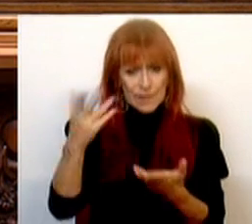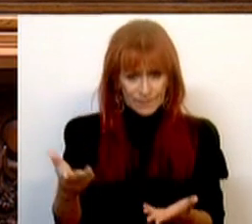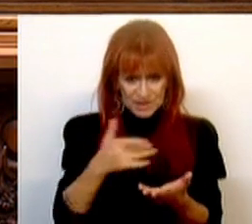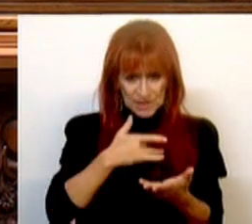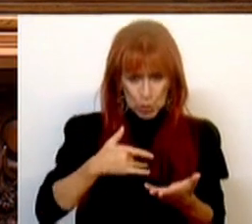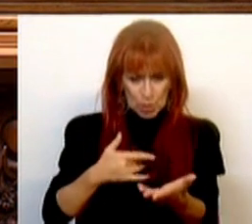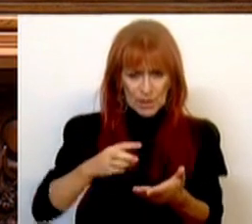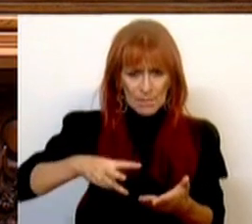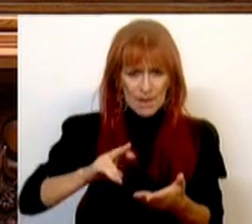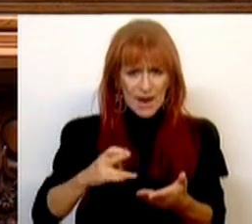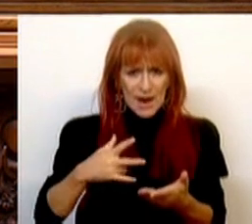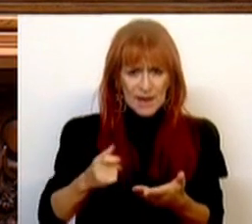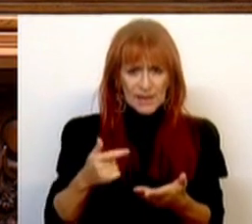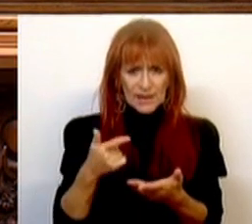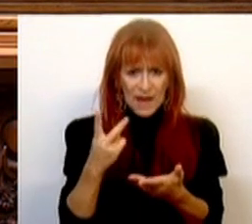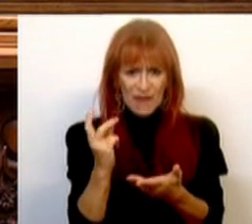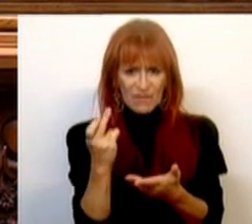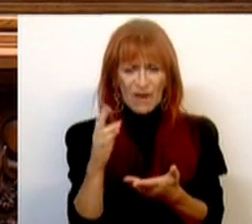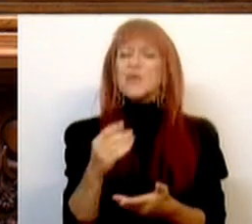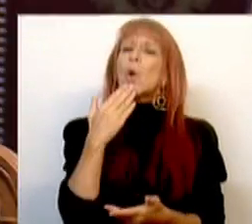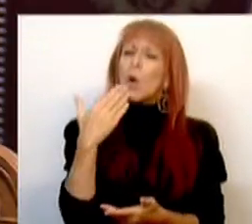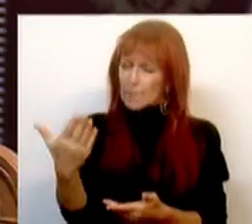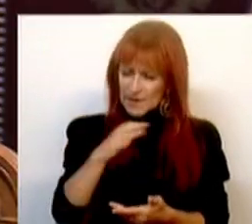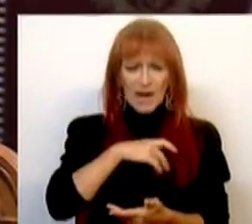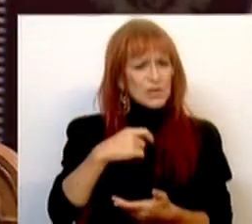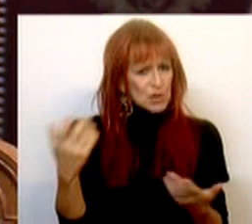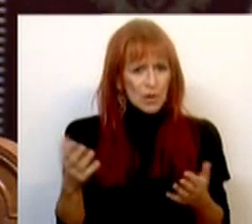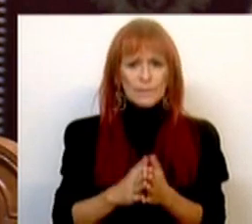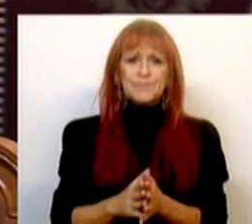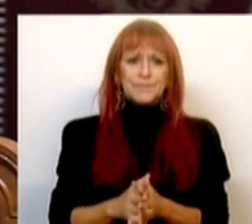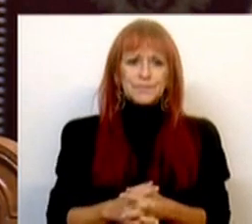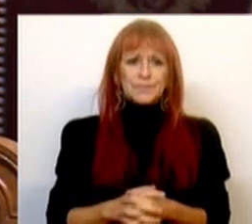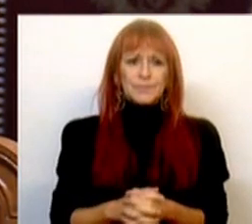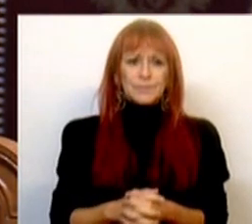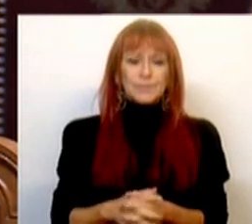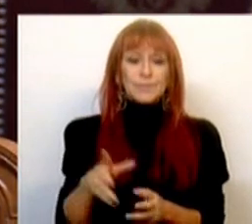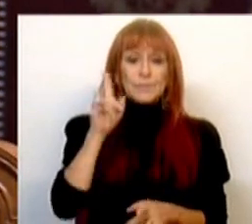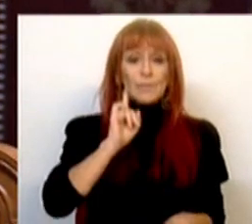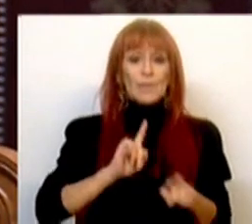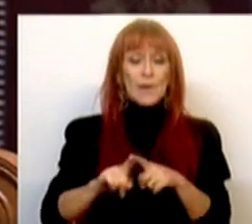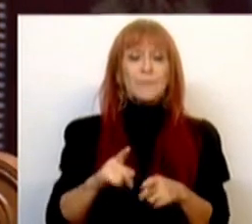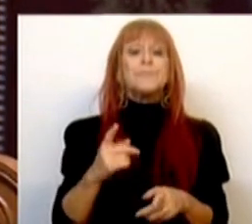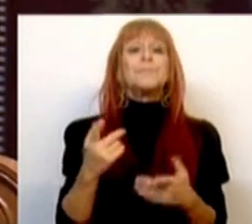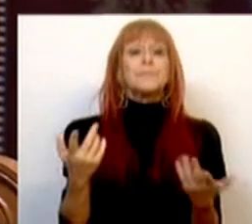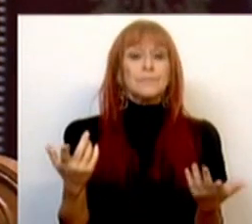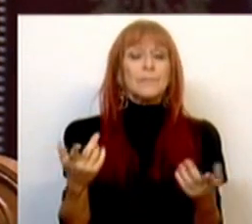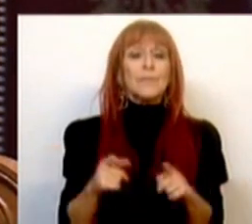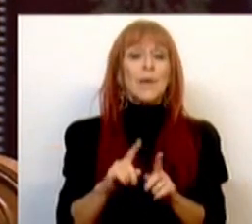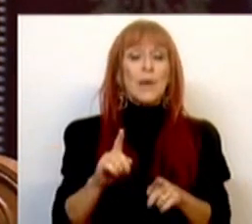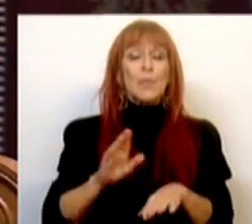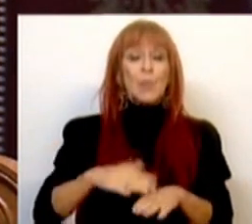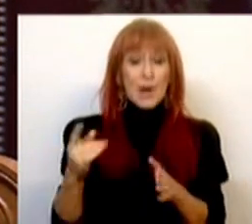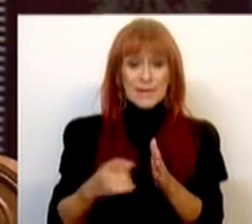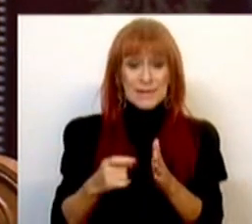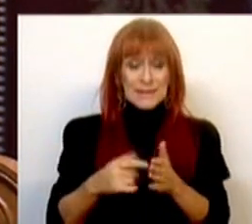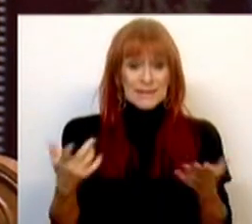Da Saúde, Margarida Tavares. Tem a palavra a Sra. Sestada. Muito obrigada, Sr. Presidente. Sra. Deputada, precisamente pela